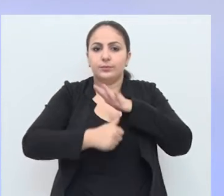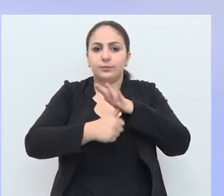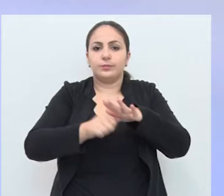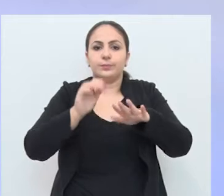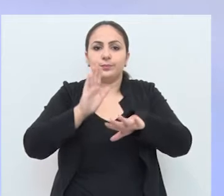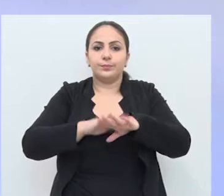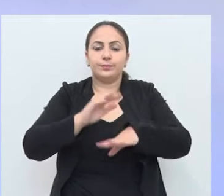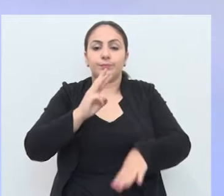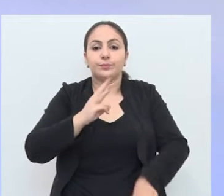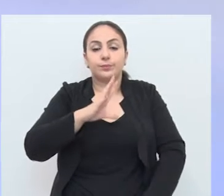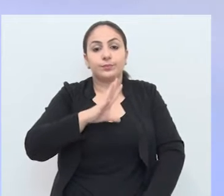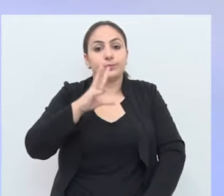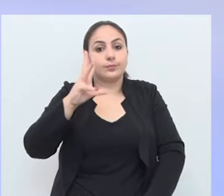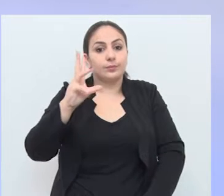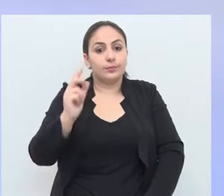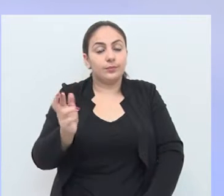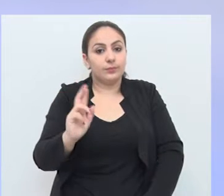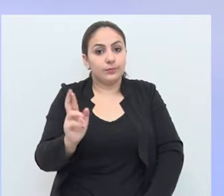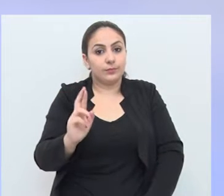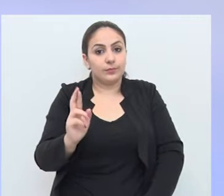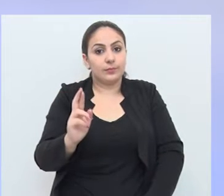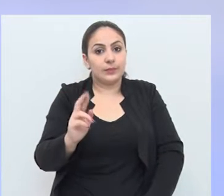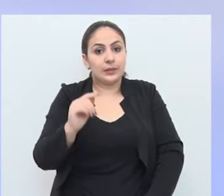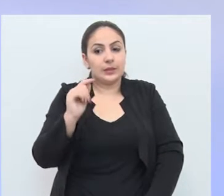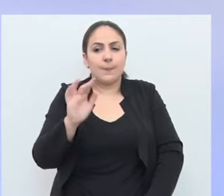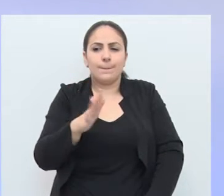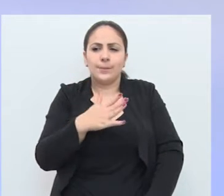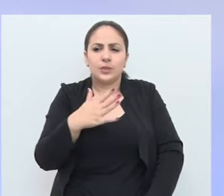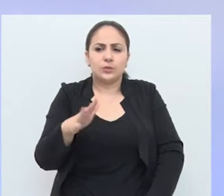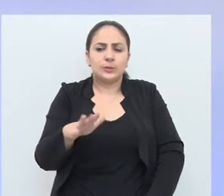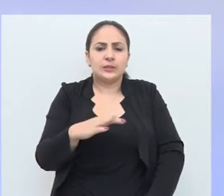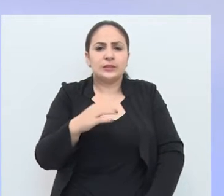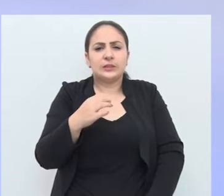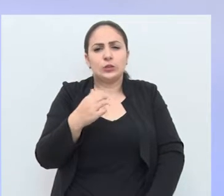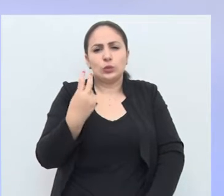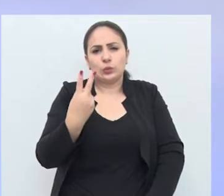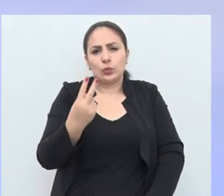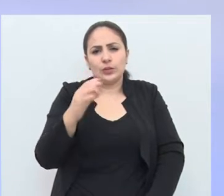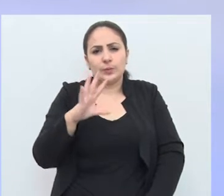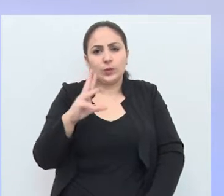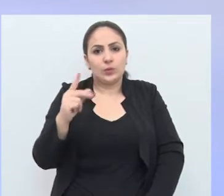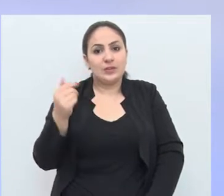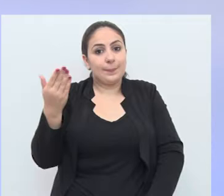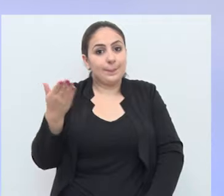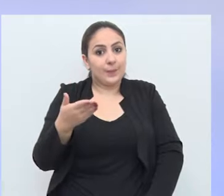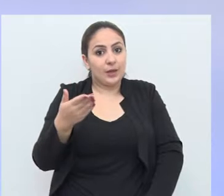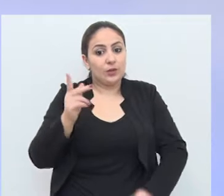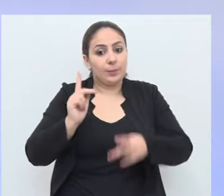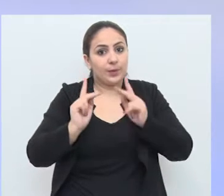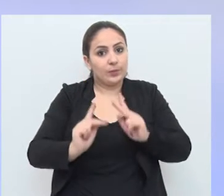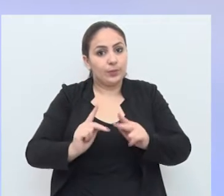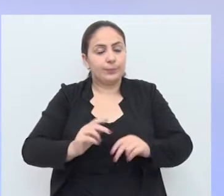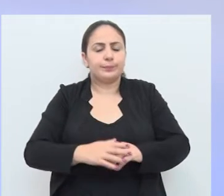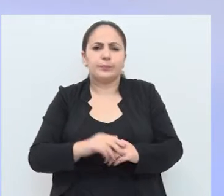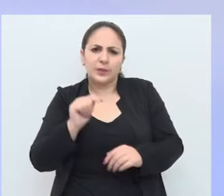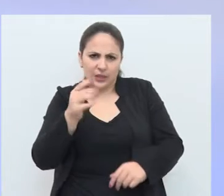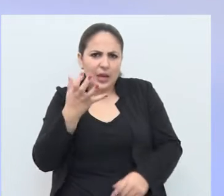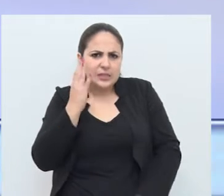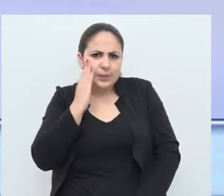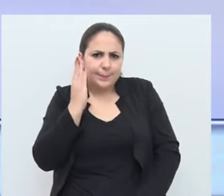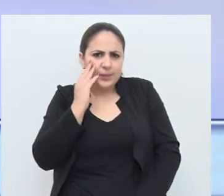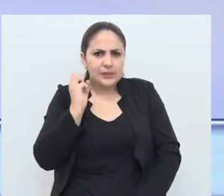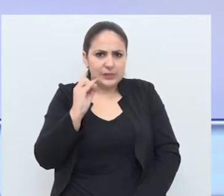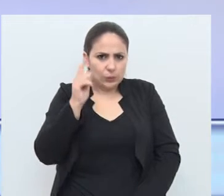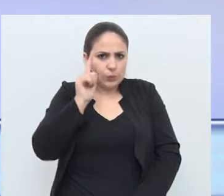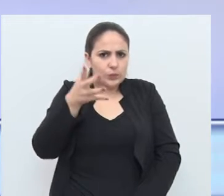liberados mais de R$ 3 bilhões para cerca de R$ 2,5 milhões de contribuintes. Para saber se